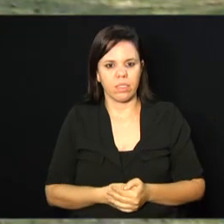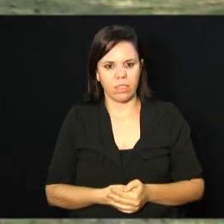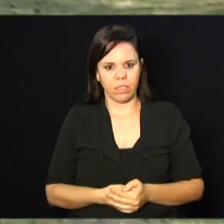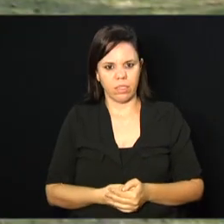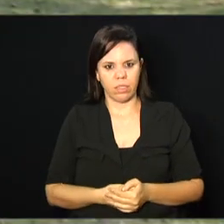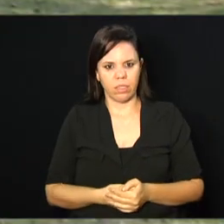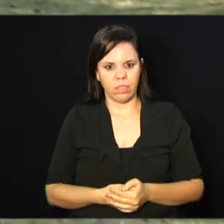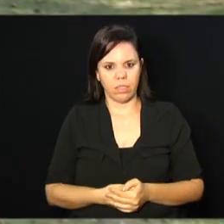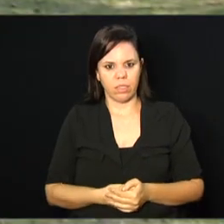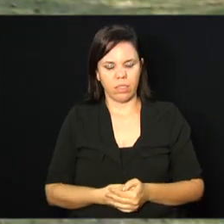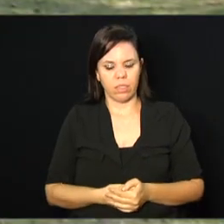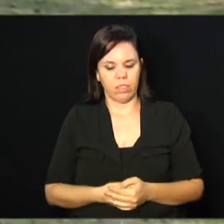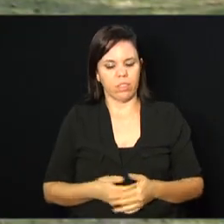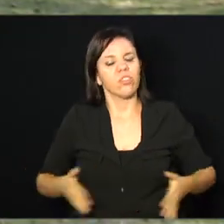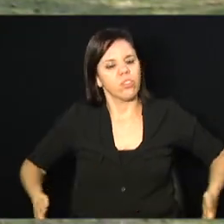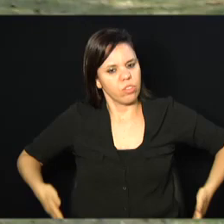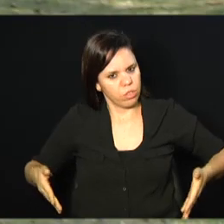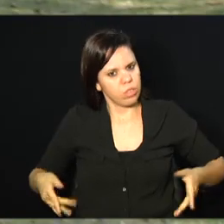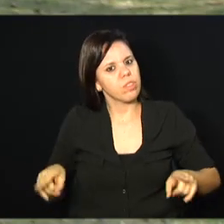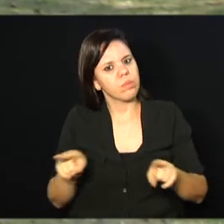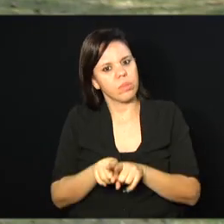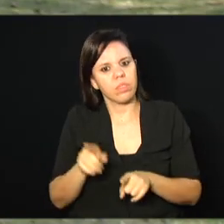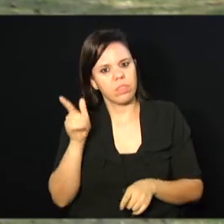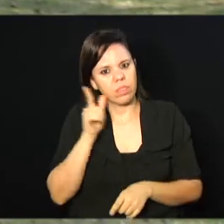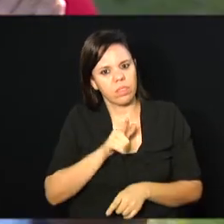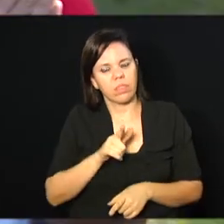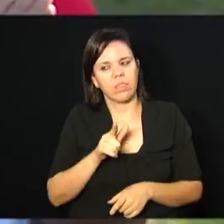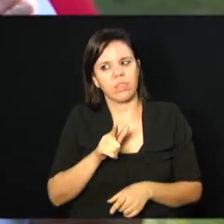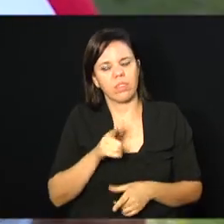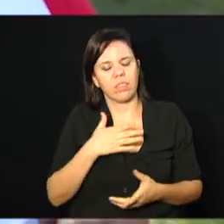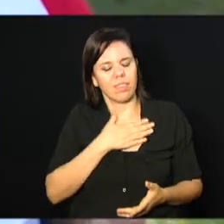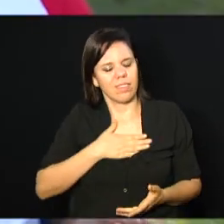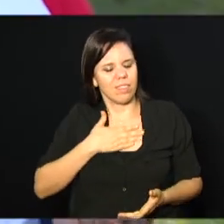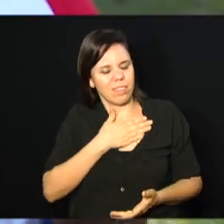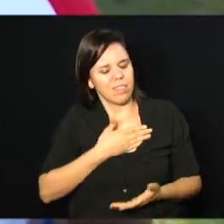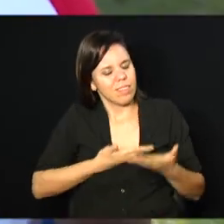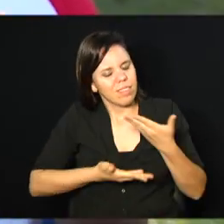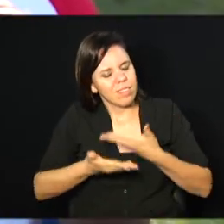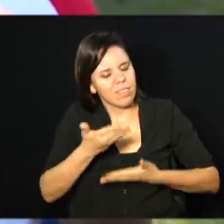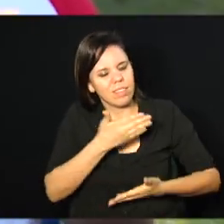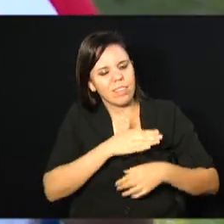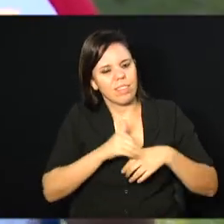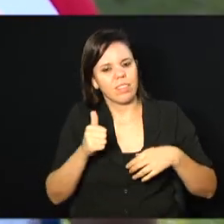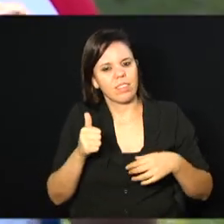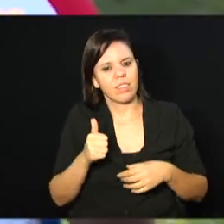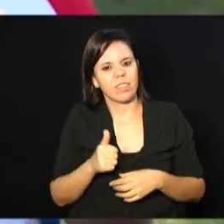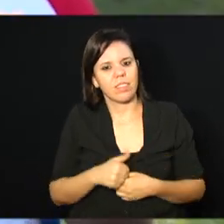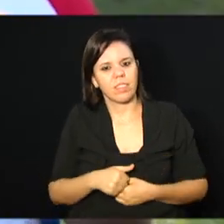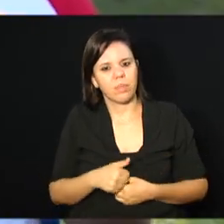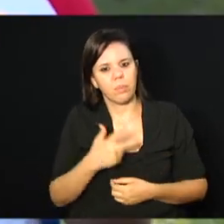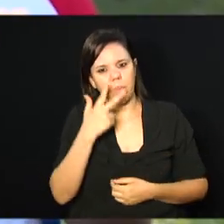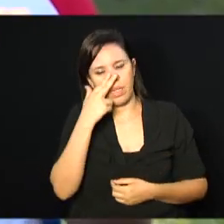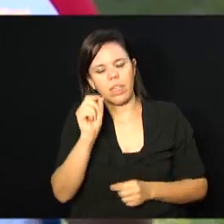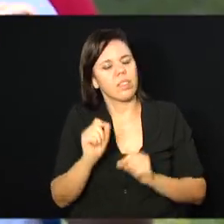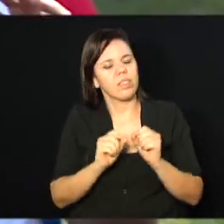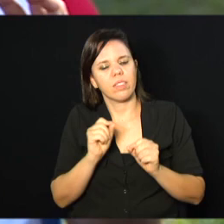O cadeirante também ganha e o voluntário. Ele também ganha. Então, isso que é um... Parece que são